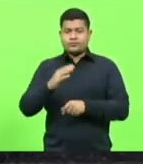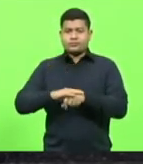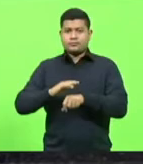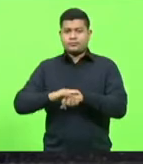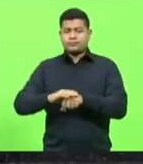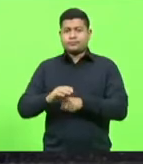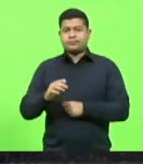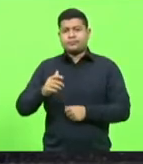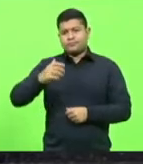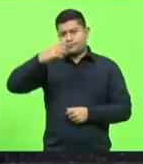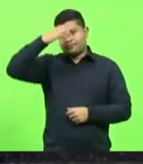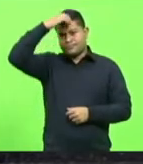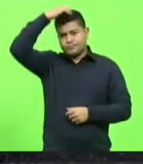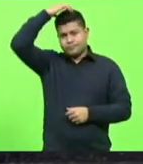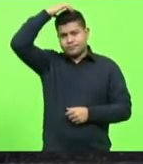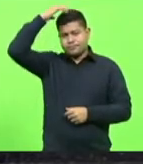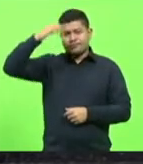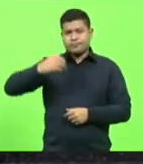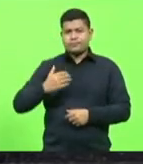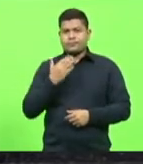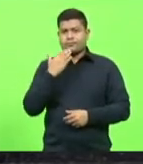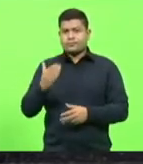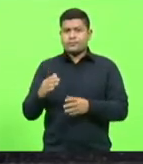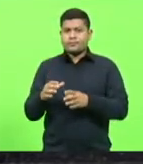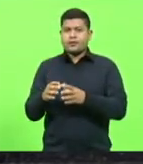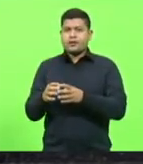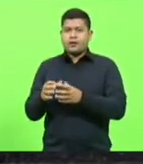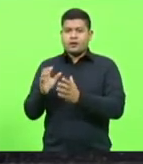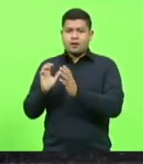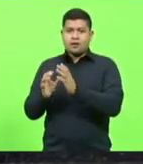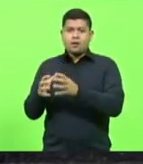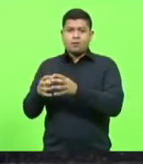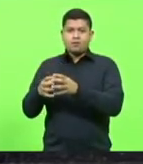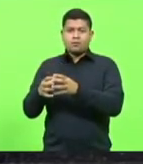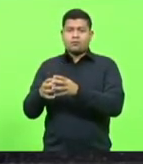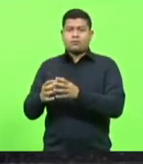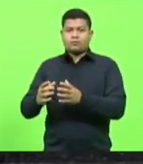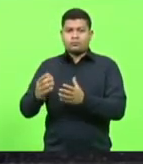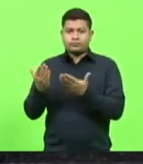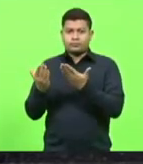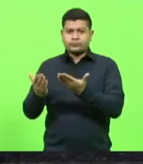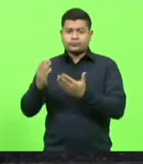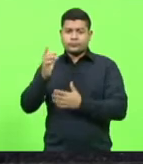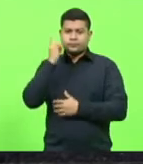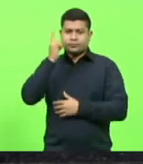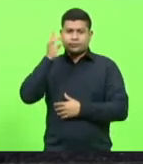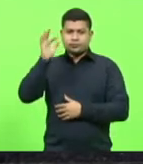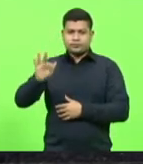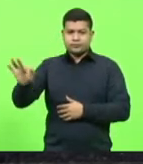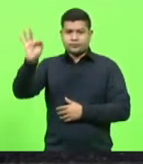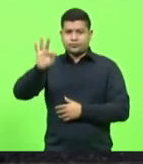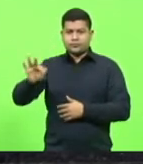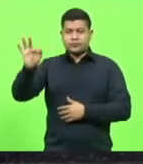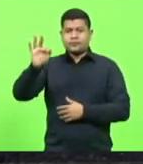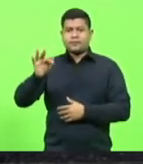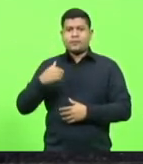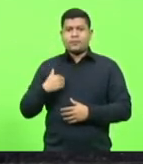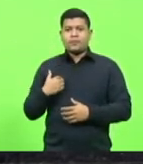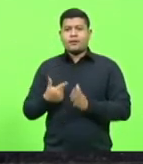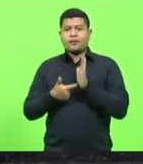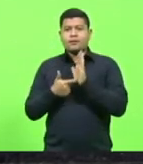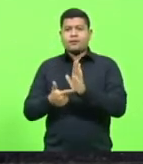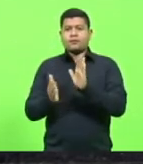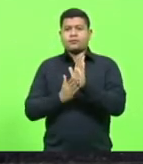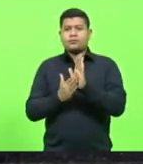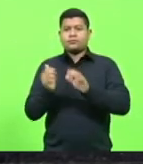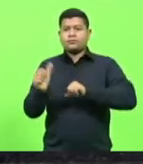Coronel Mousselin. Solicitando a bancada federal catarinense na Câmara de Deputados. Apresente proposta de alteração do Código